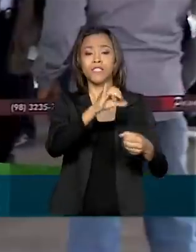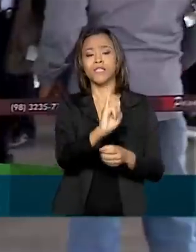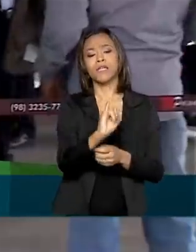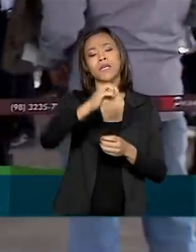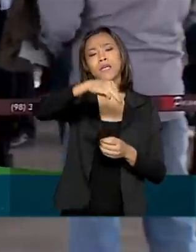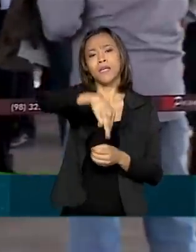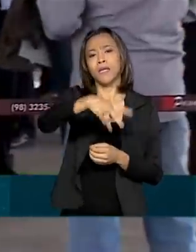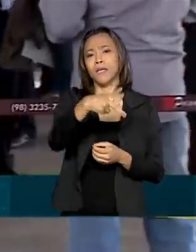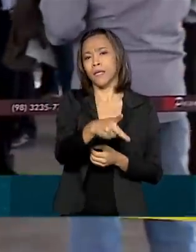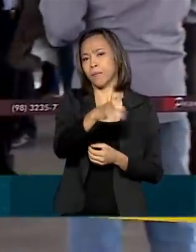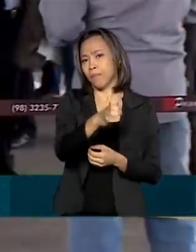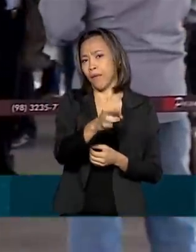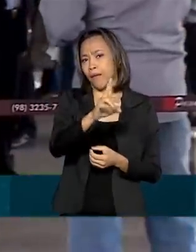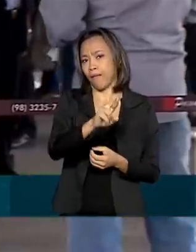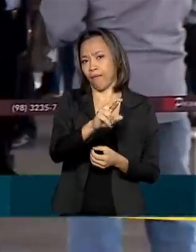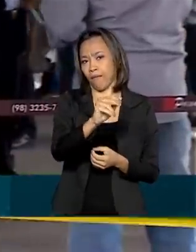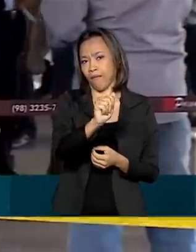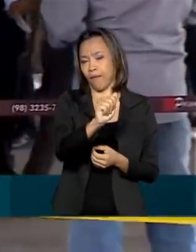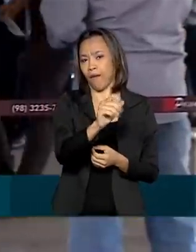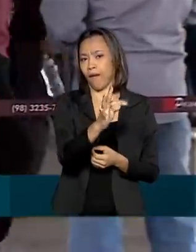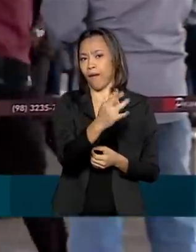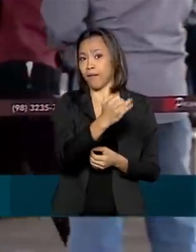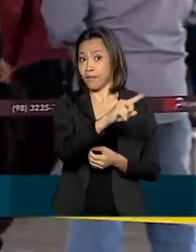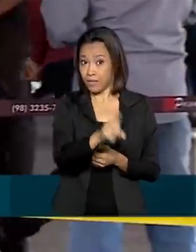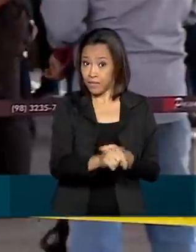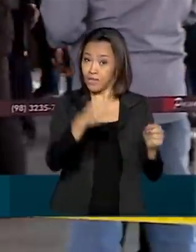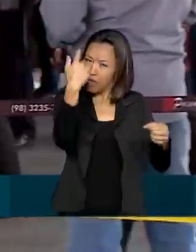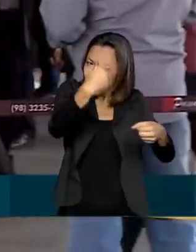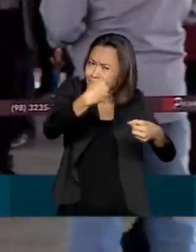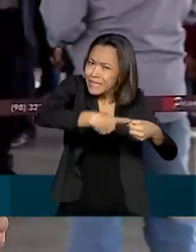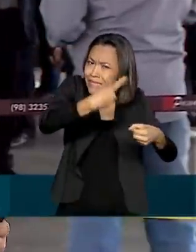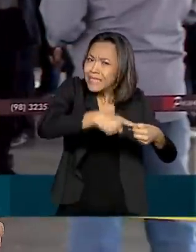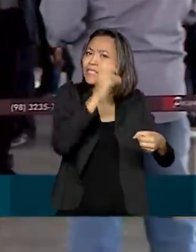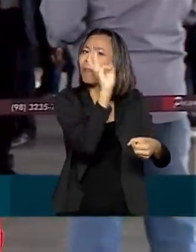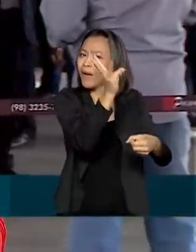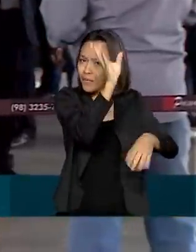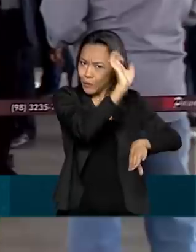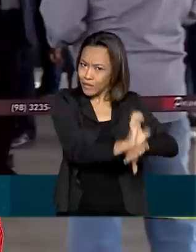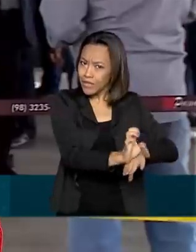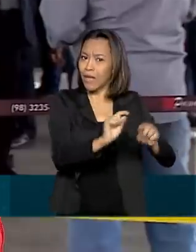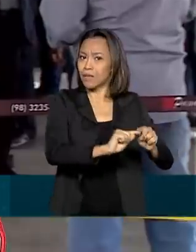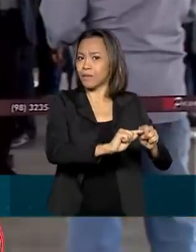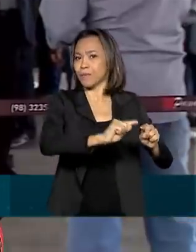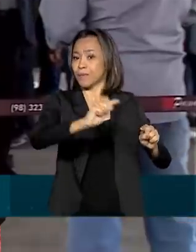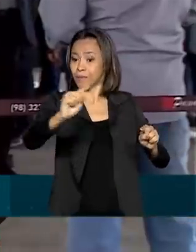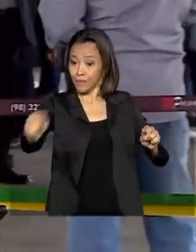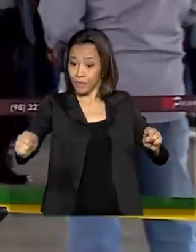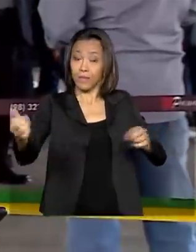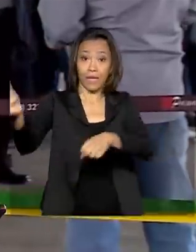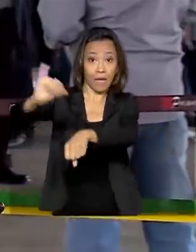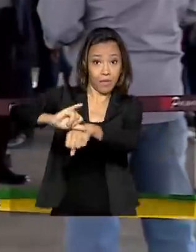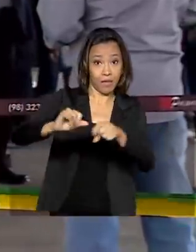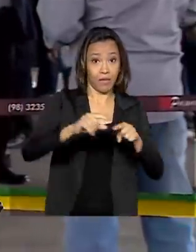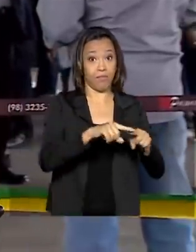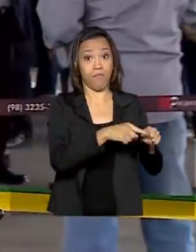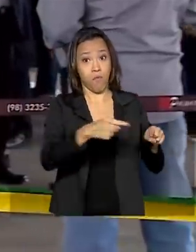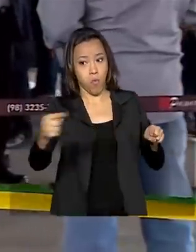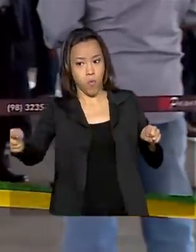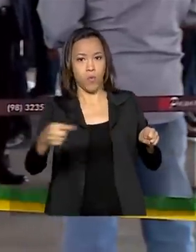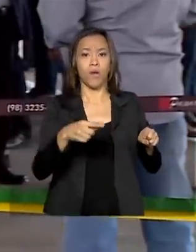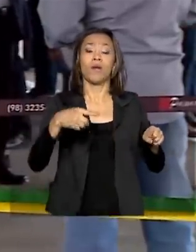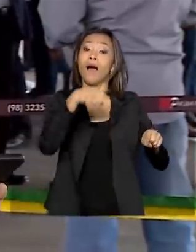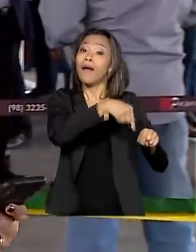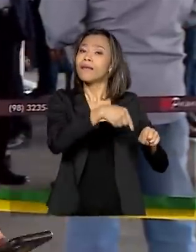cidade no interior do Maranhão, que fica a cerca de 600 km da capital São Luís. Lá, o presidente vai entregar à